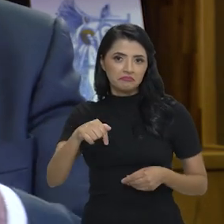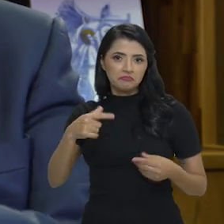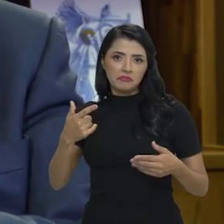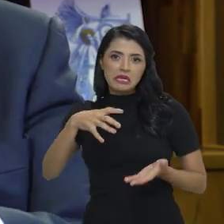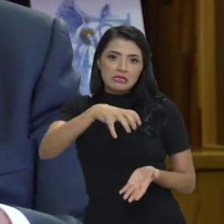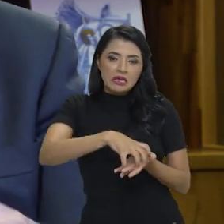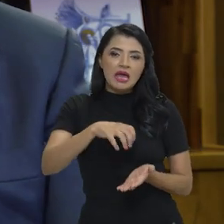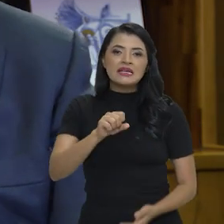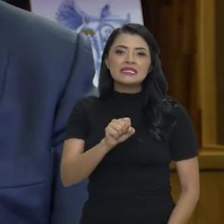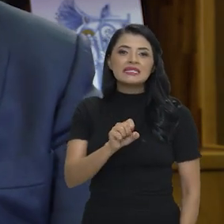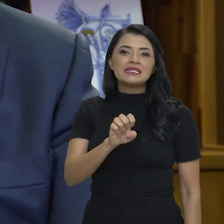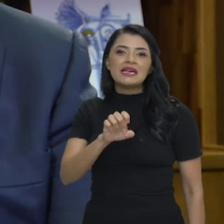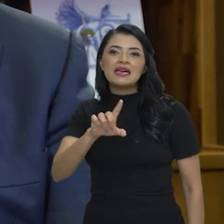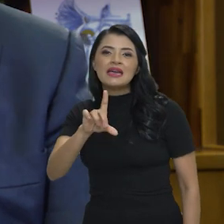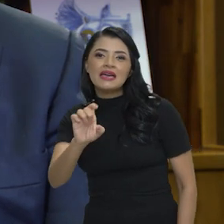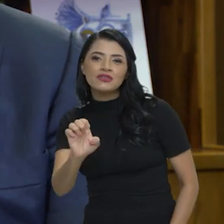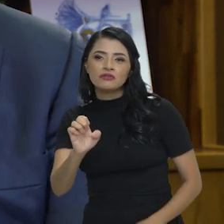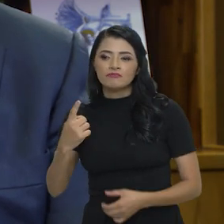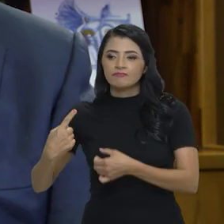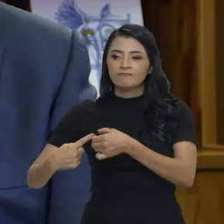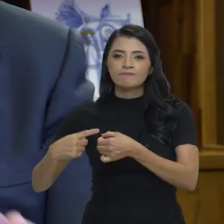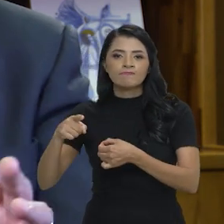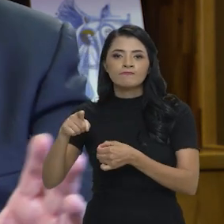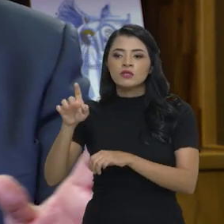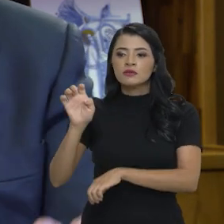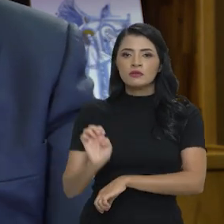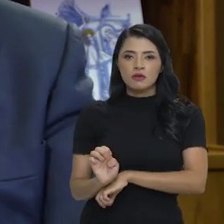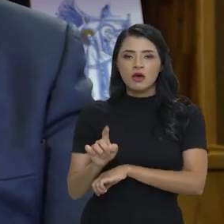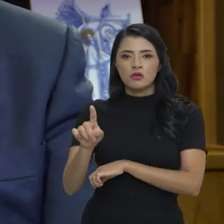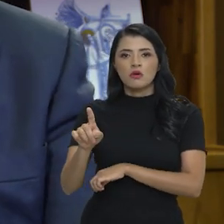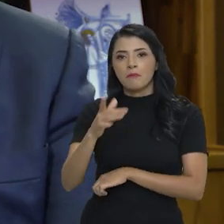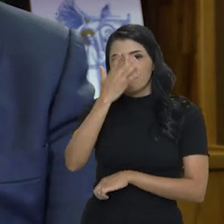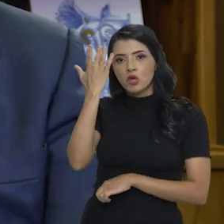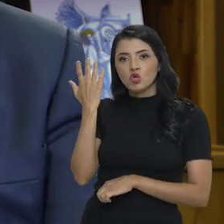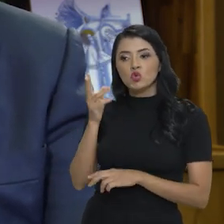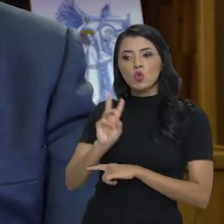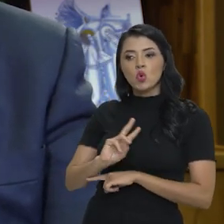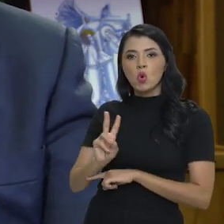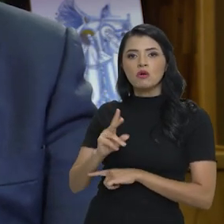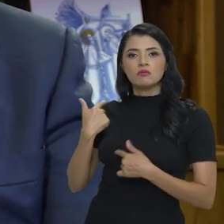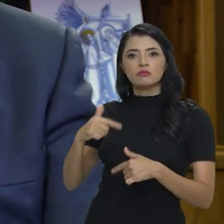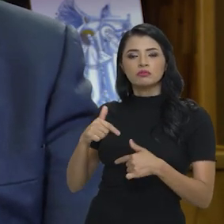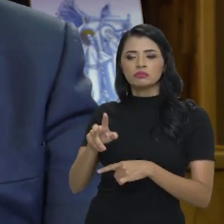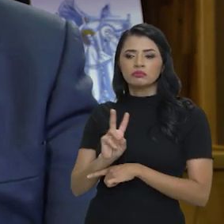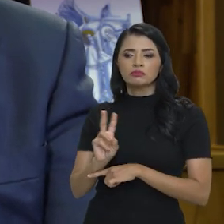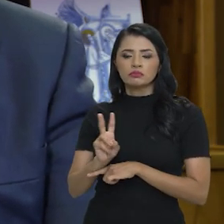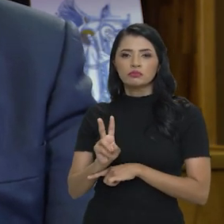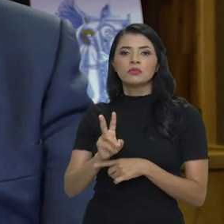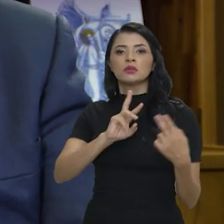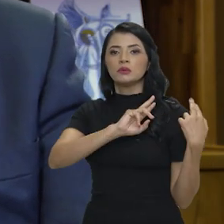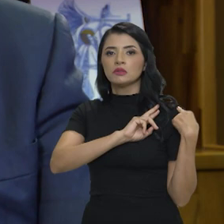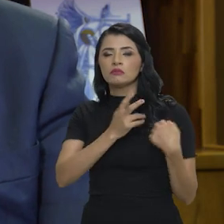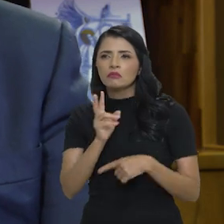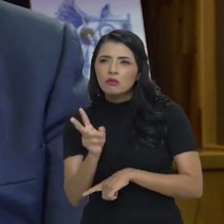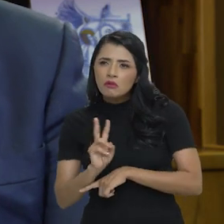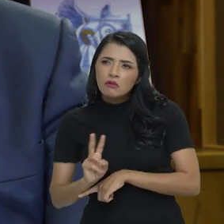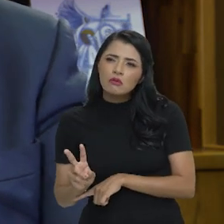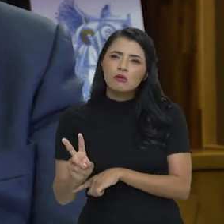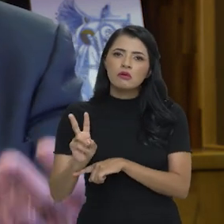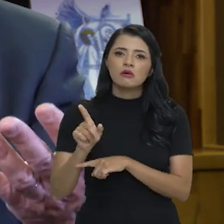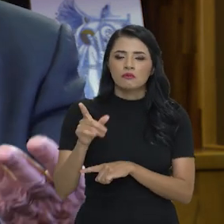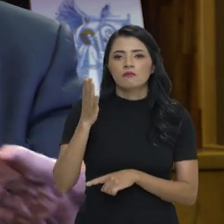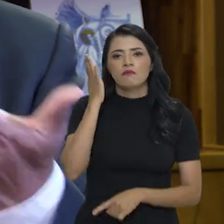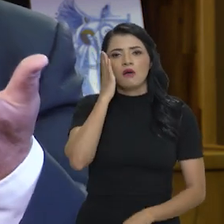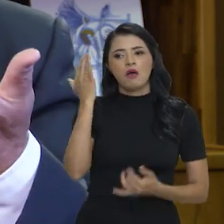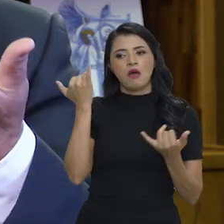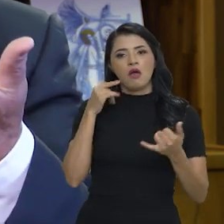Aqui da sede ou lá da cidade, do estado que o nosso fiscal está lotado, que tem a tarefa de fiscalizar